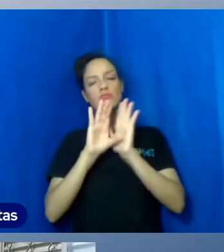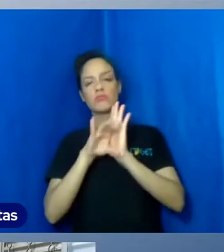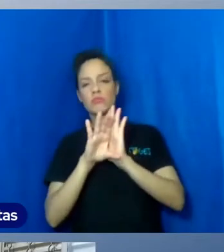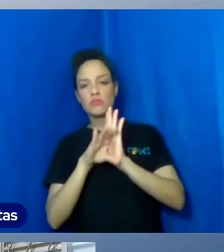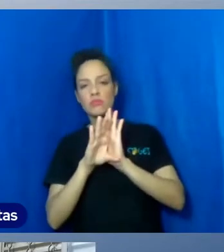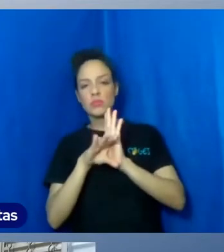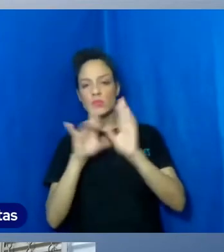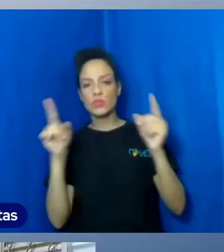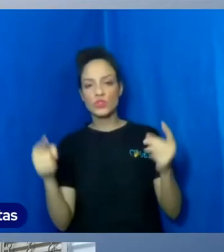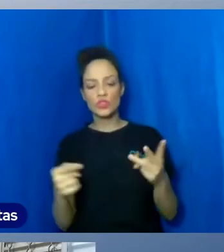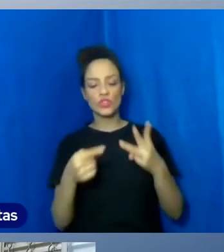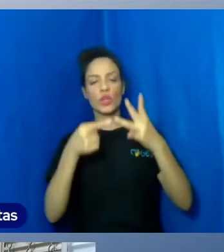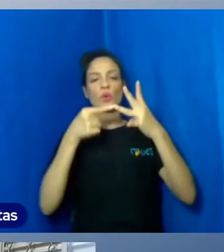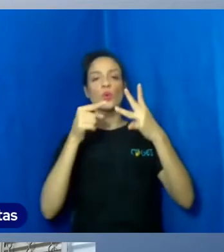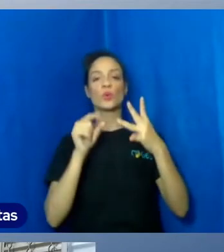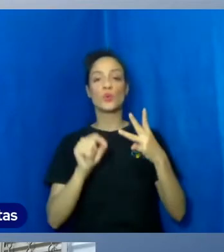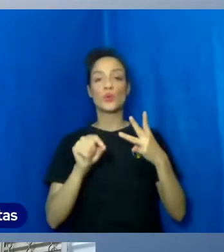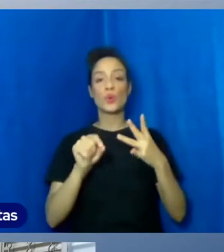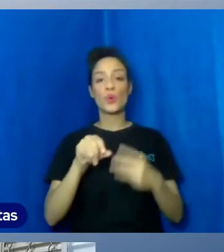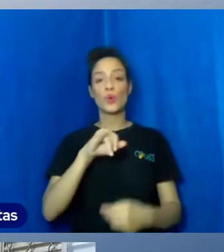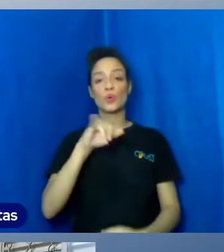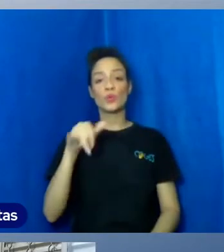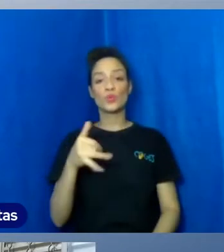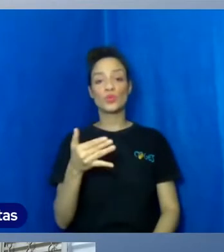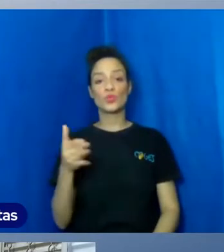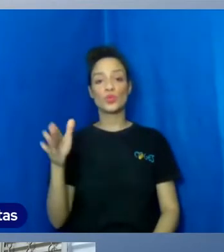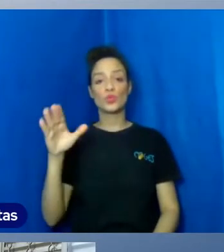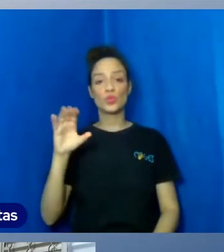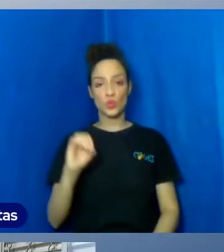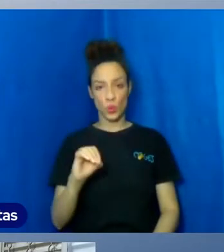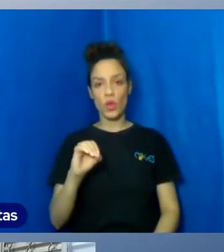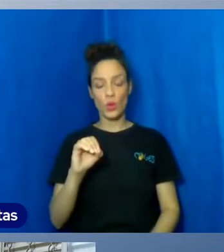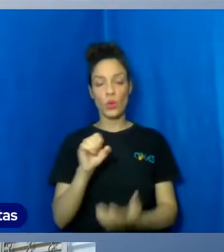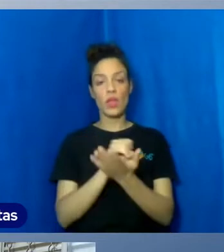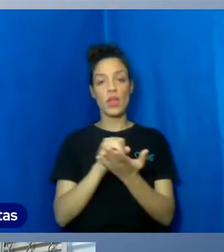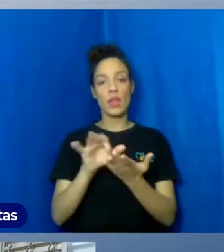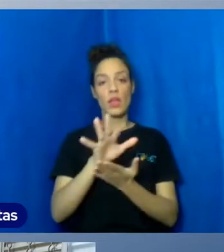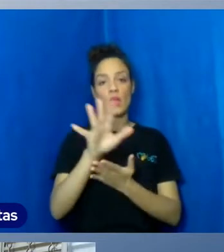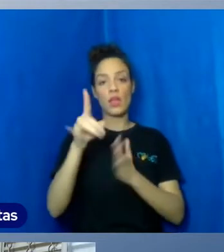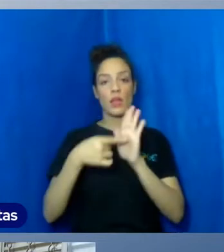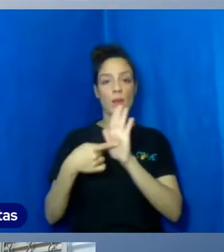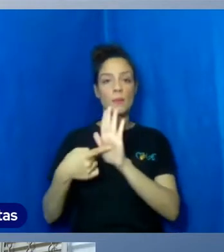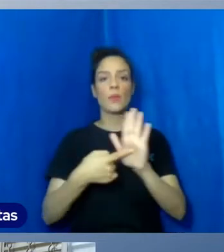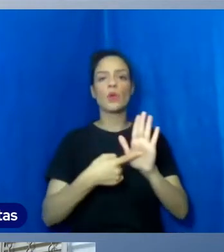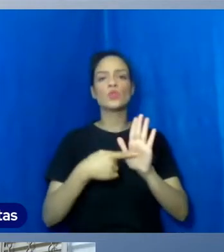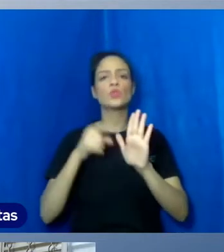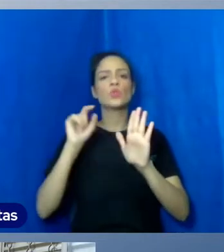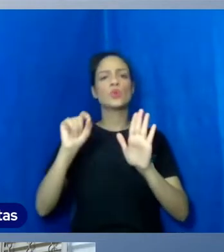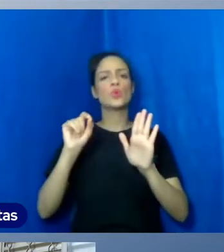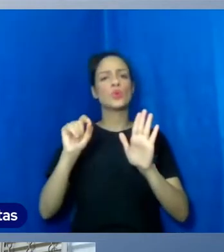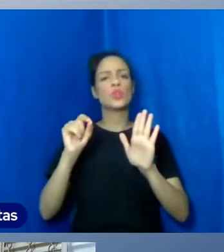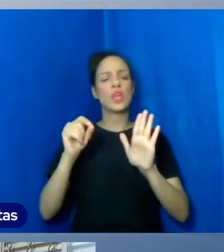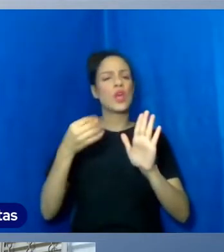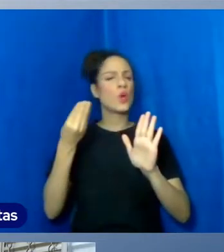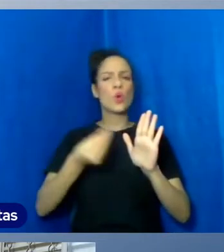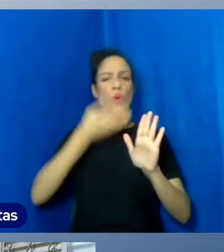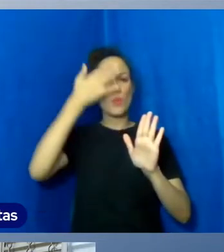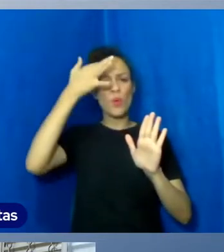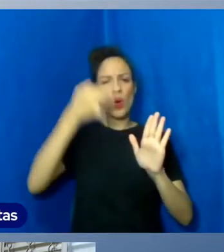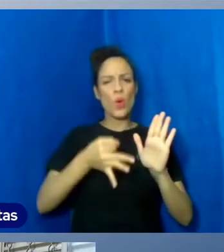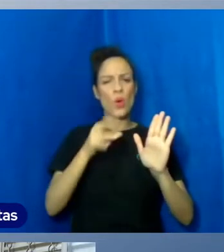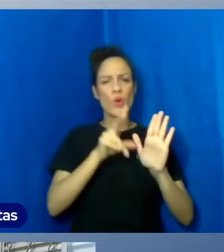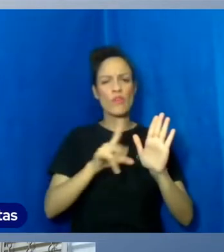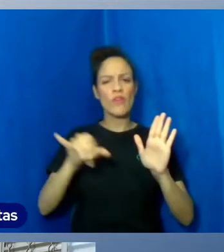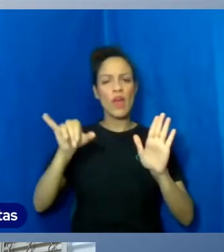por João, no seu Evangelho, quando diz que o conhecimento é que conduz o homem à compreensão de todas as